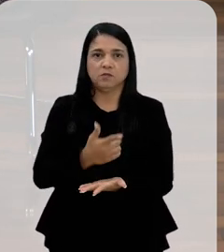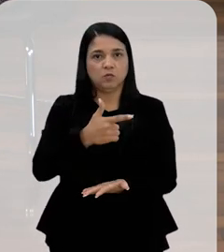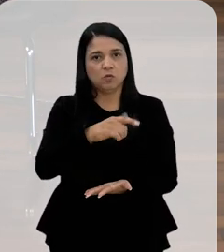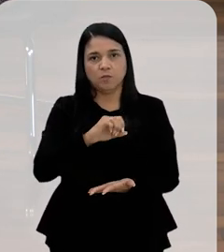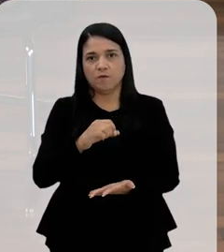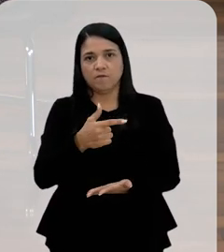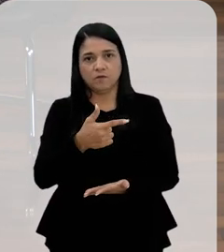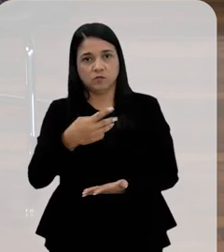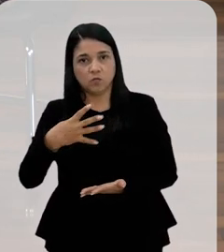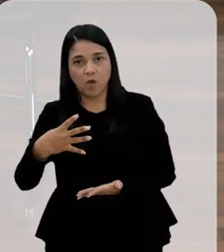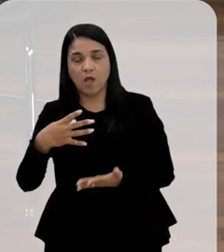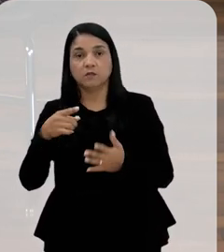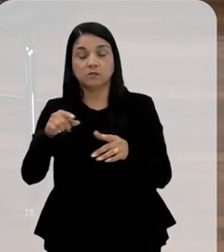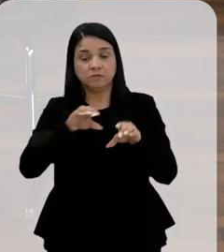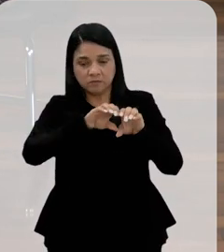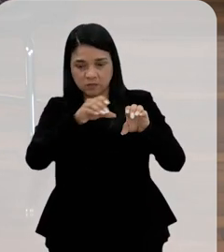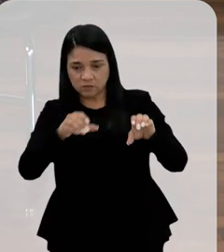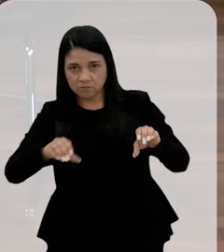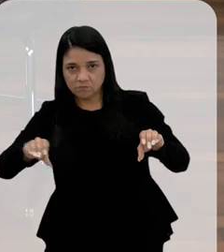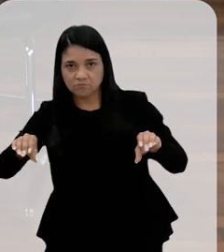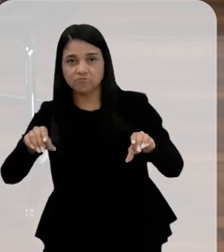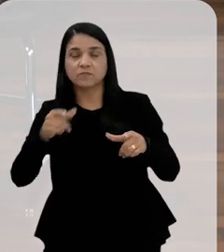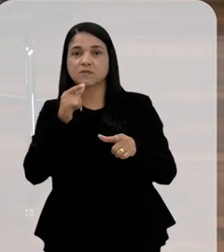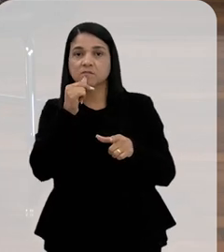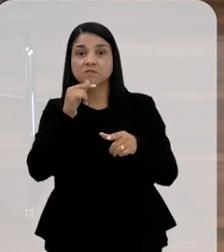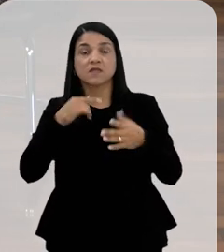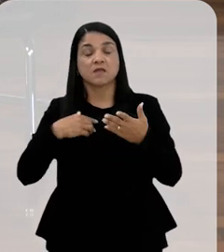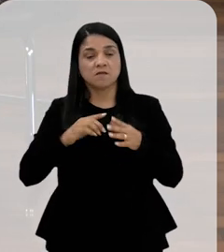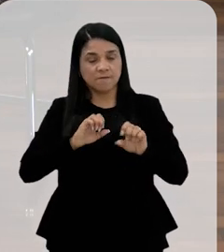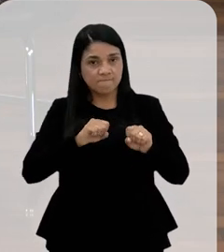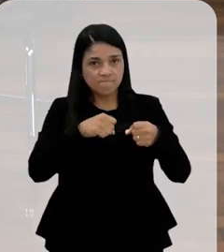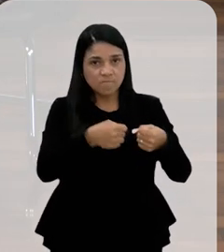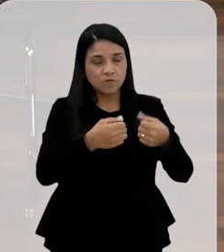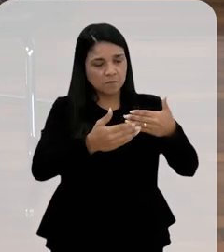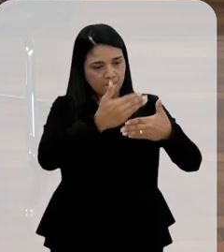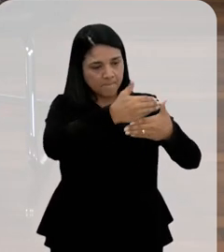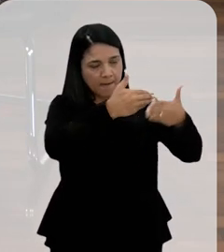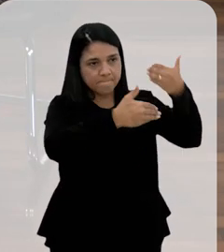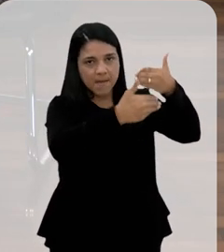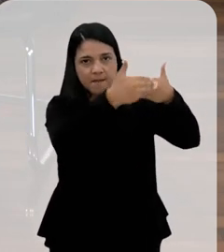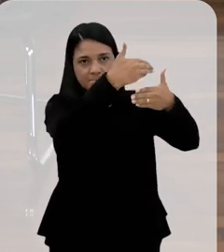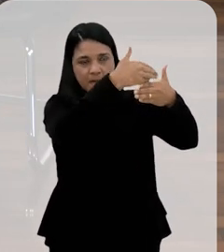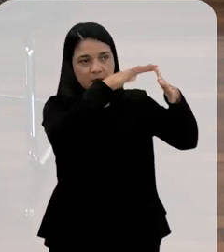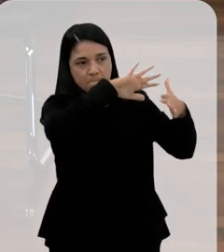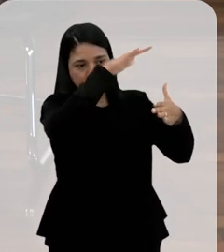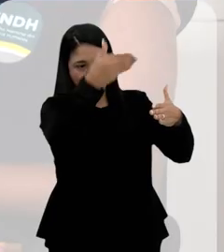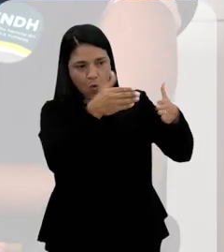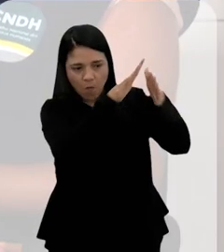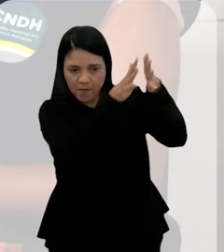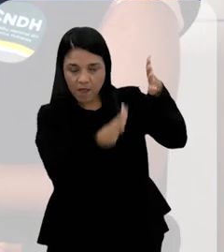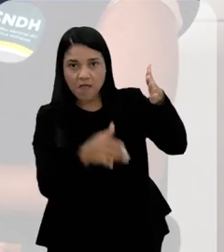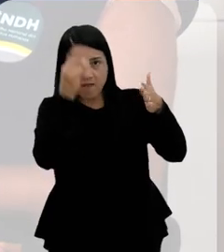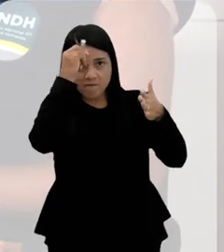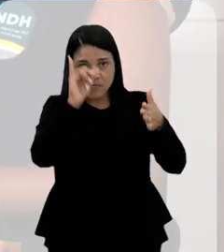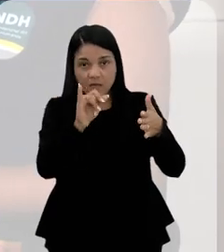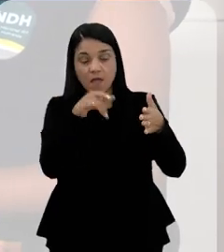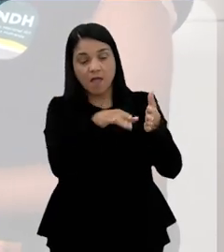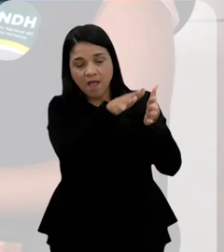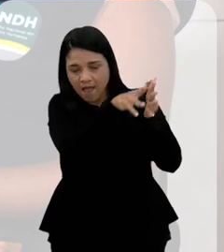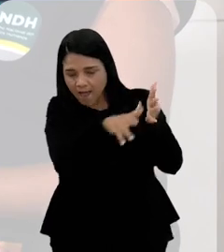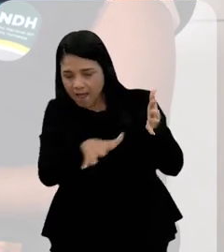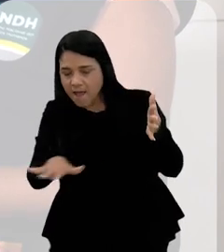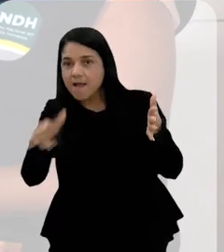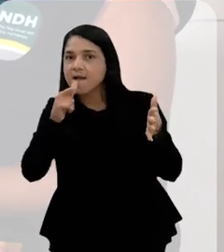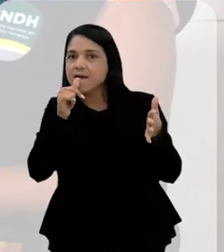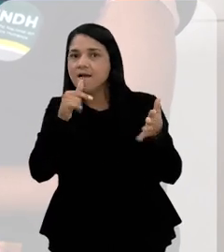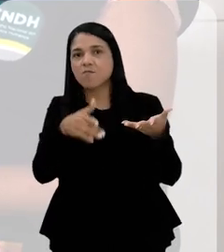Então, falava de retenção hídrica, de reforço de infiltrações nas encostas, no controle do escoamento